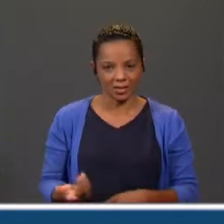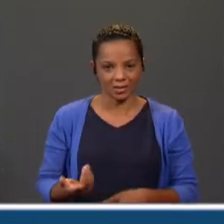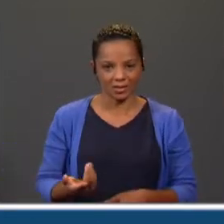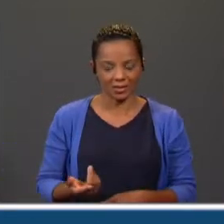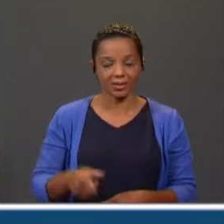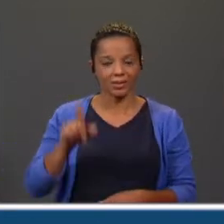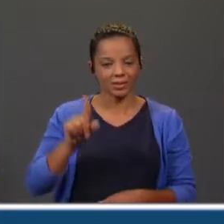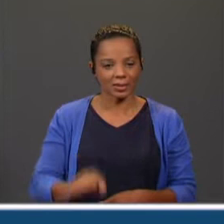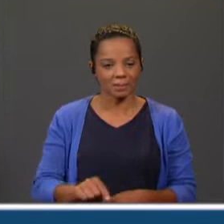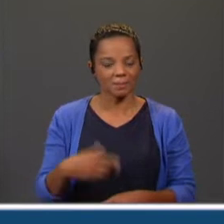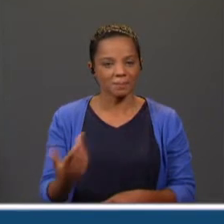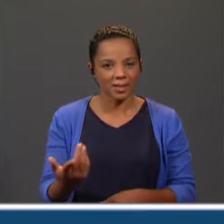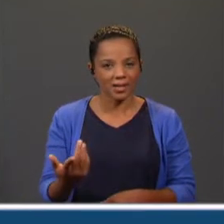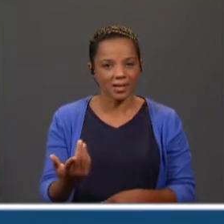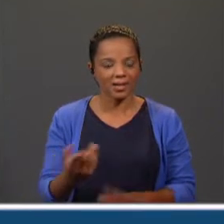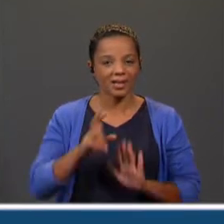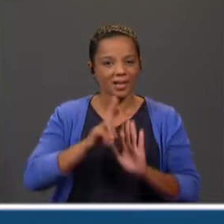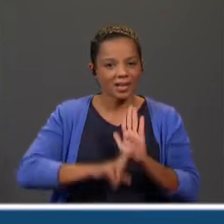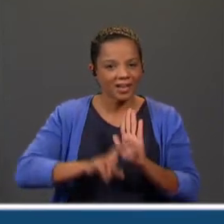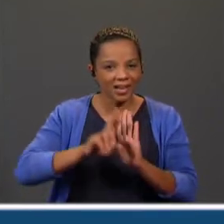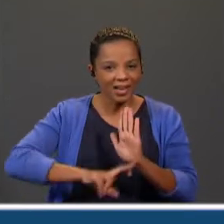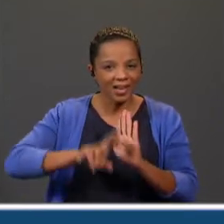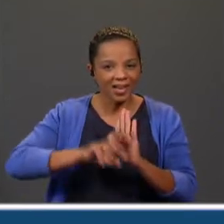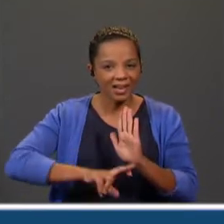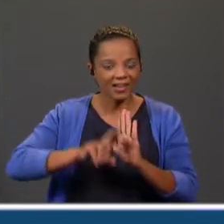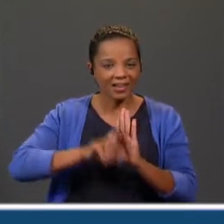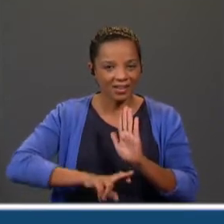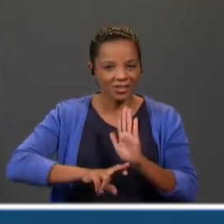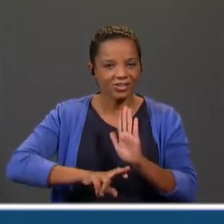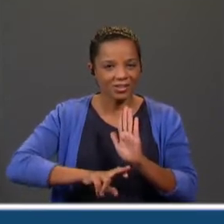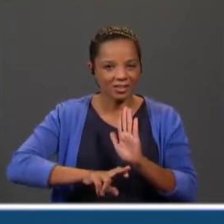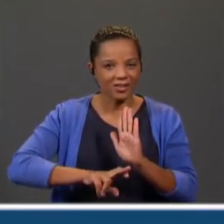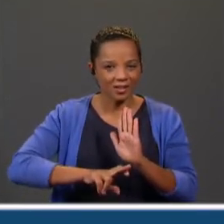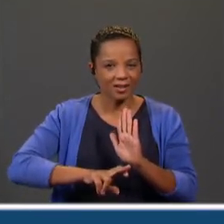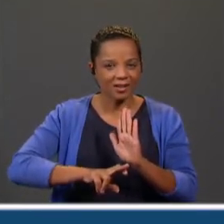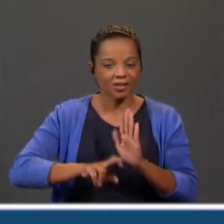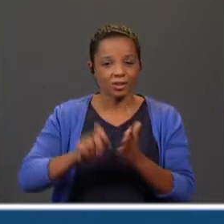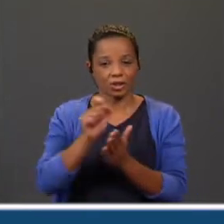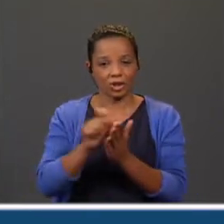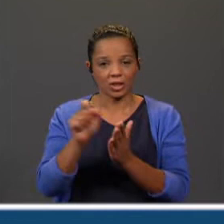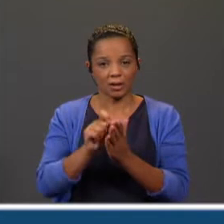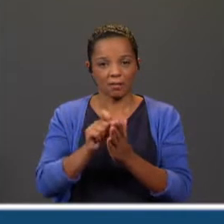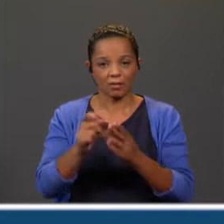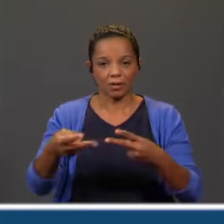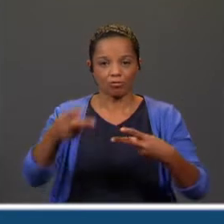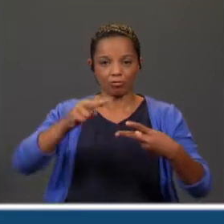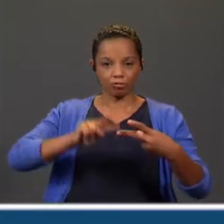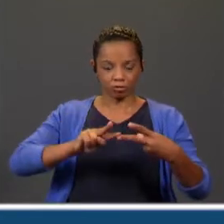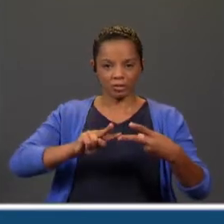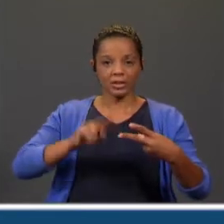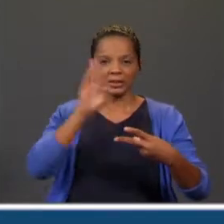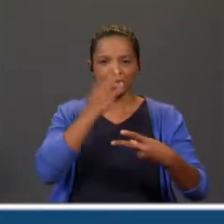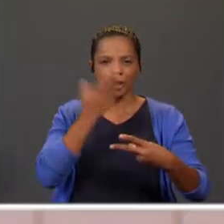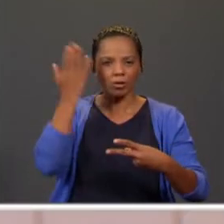também rever as regras de translineação. Se nos seguiste no Bloco anterior, fizeste, reviste